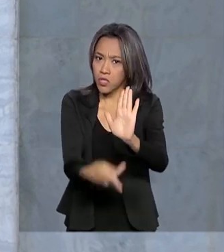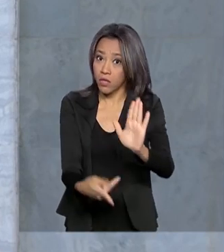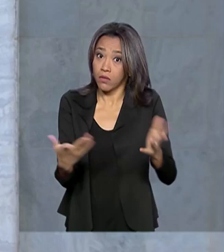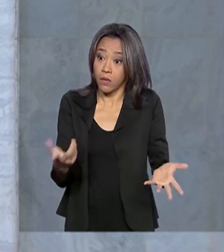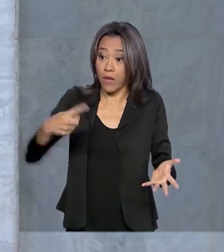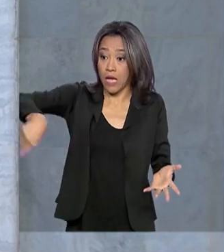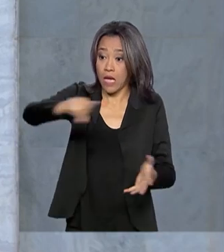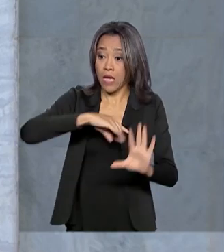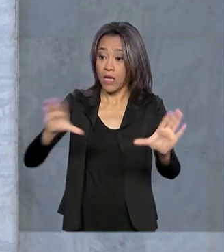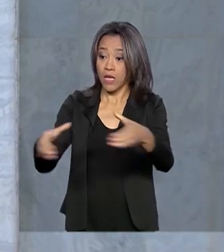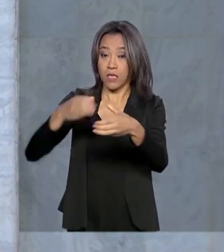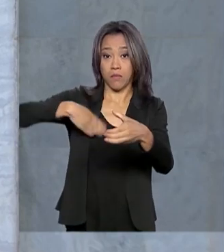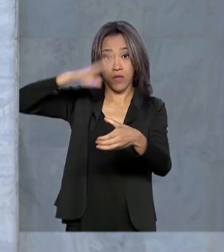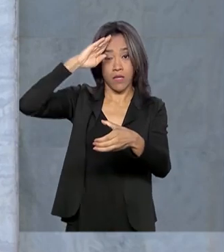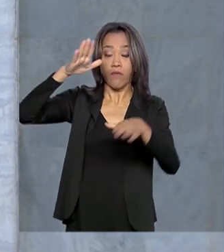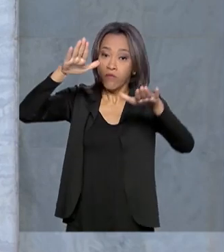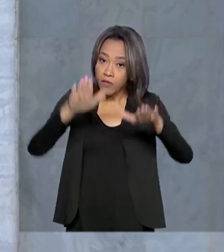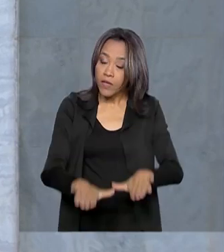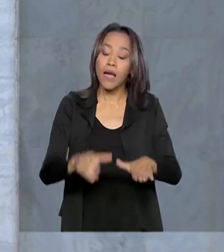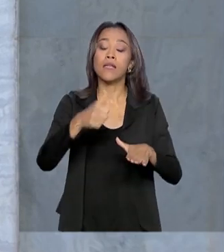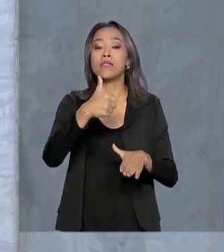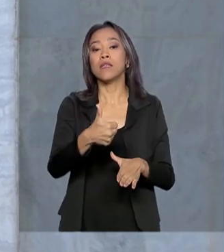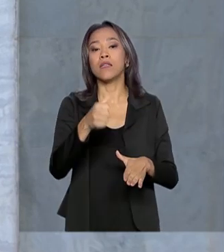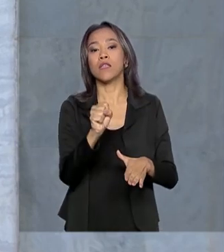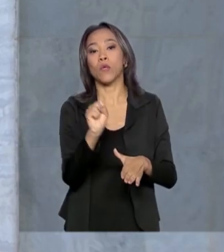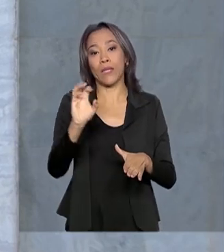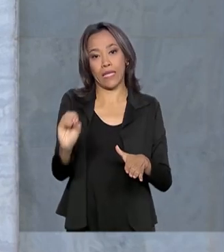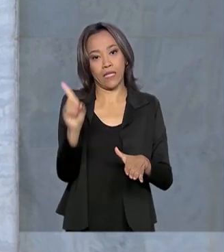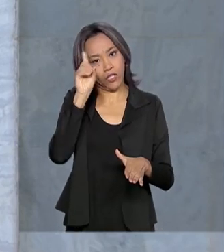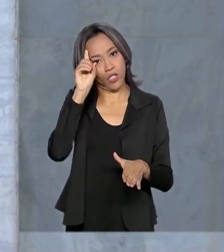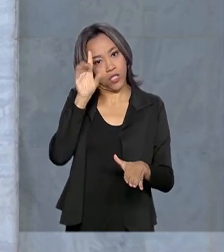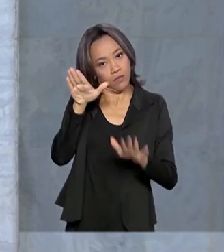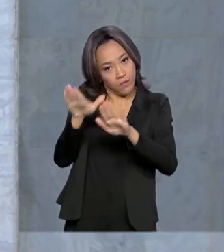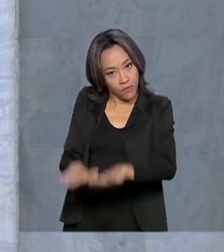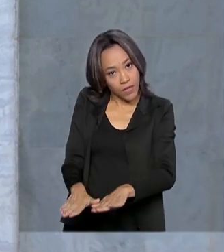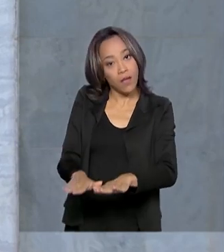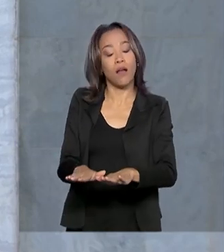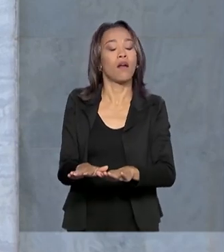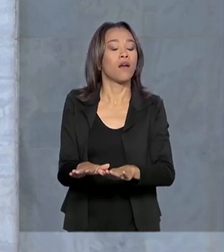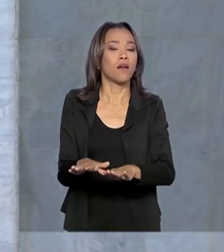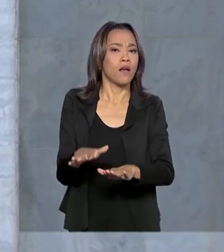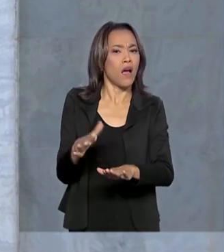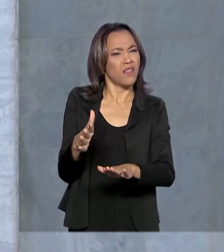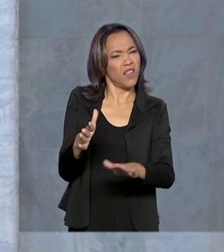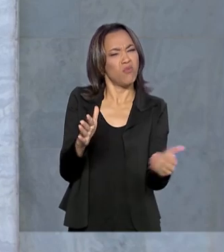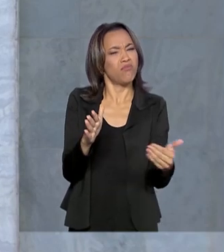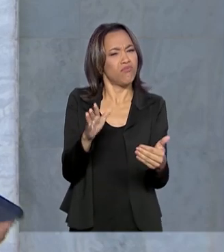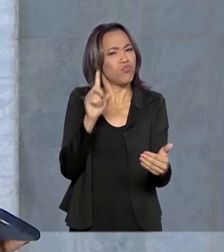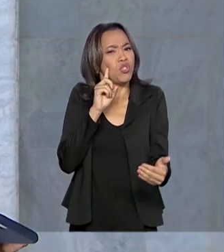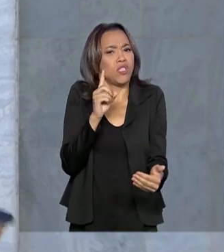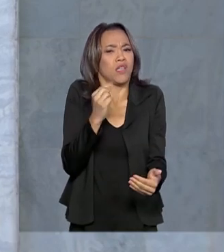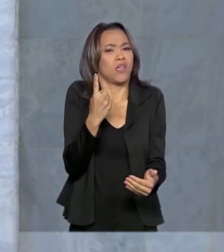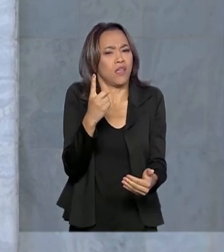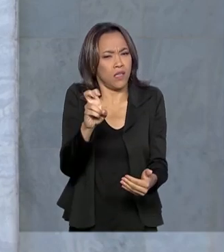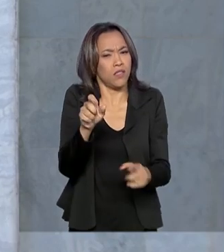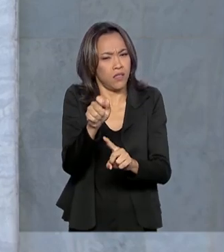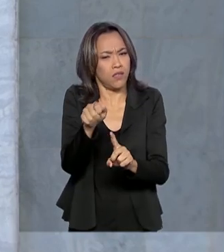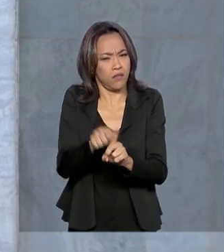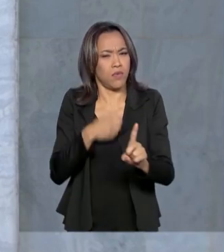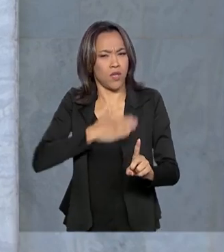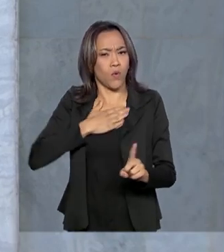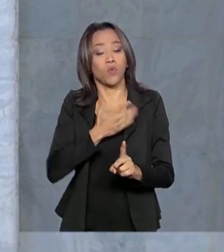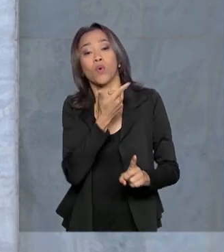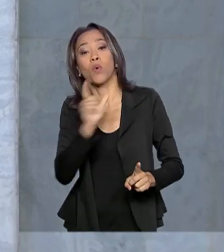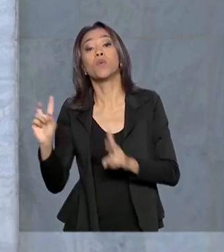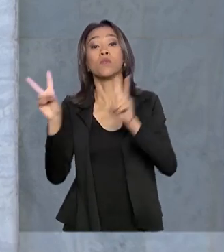devem ficar mais 180 dias auxiliando as forças de segurança locais, até mais ou menos o dia 15 de agosto. E mudando de assunto, vamos falar agora